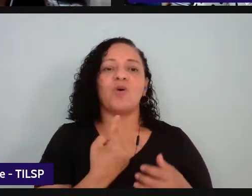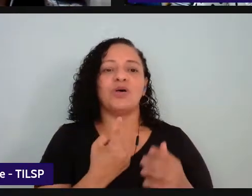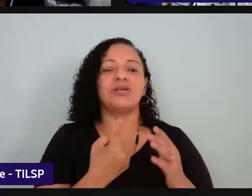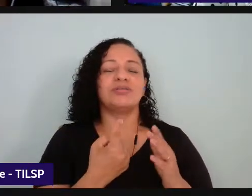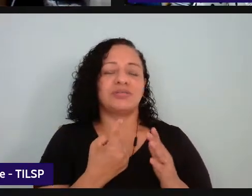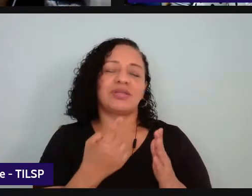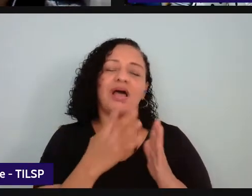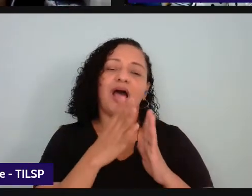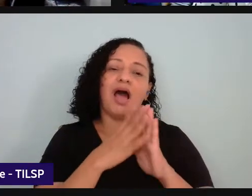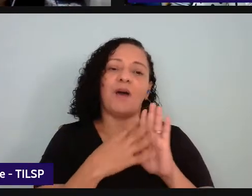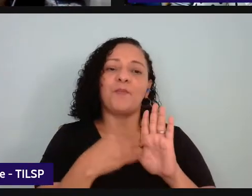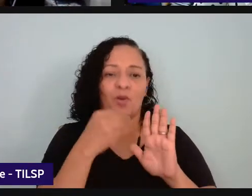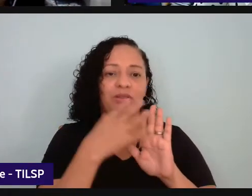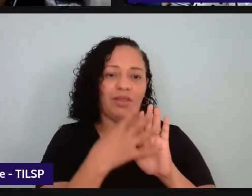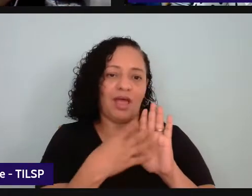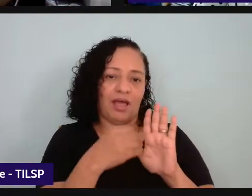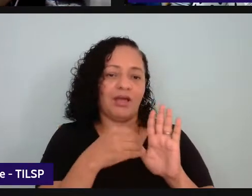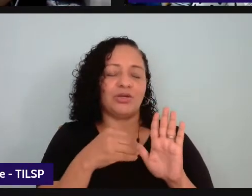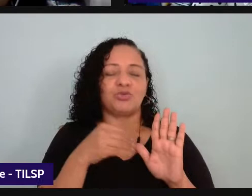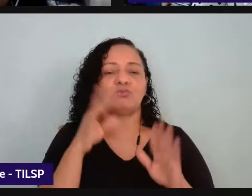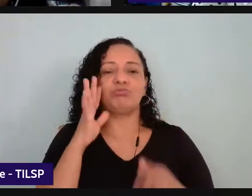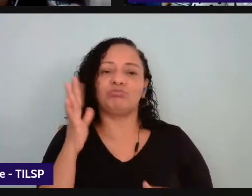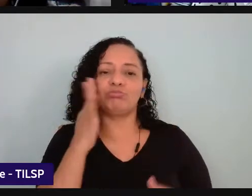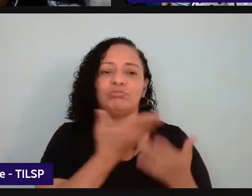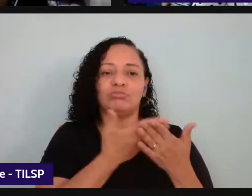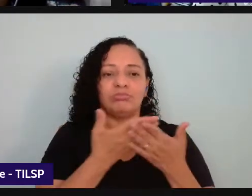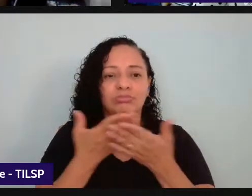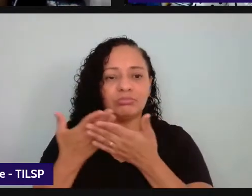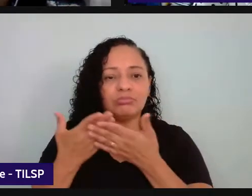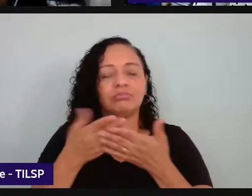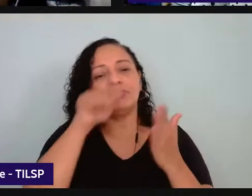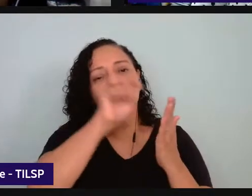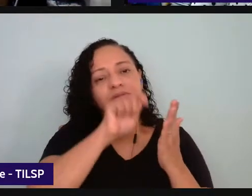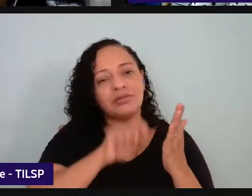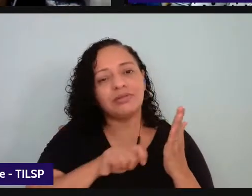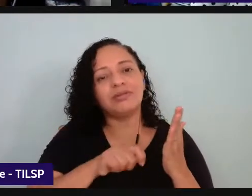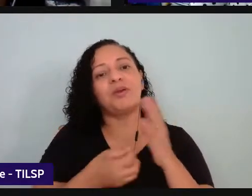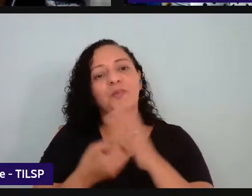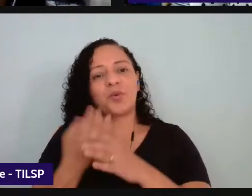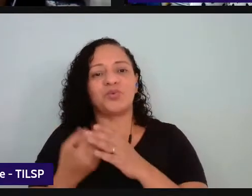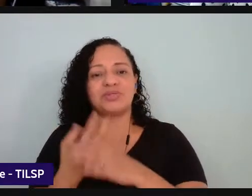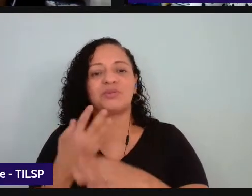a gente decide para conduzir os escritos para conduzir as produções